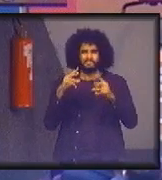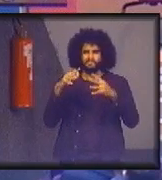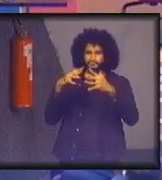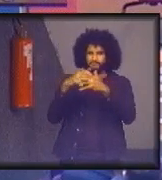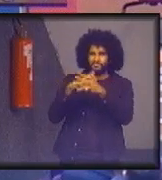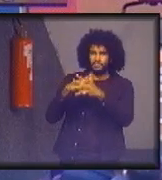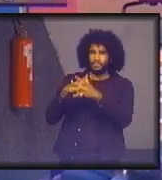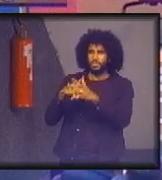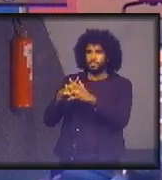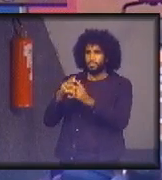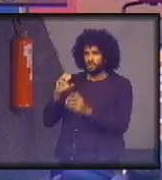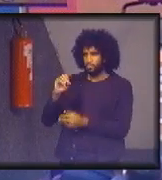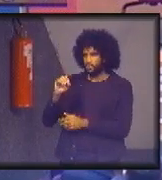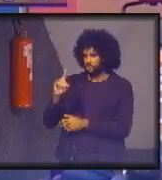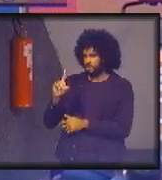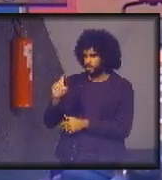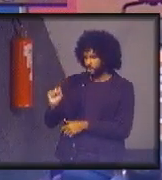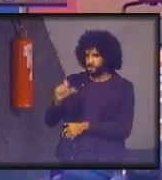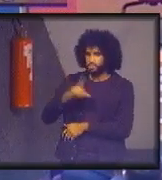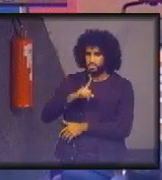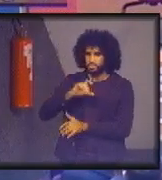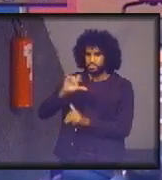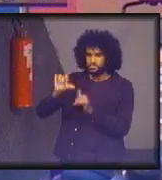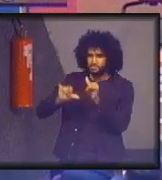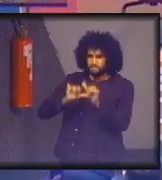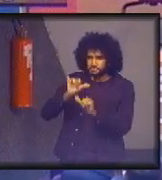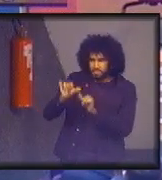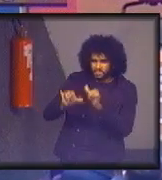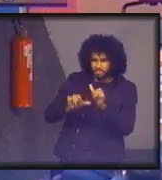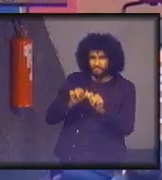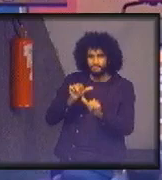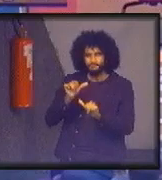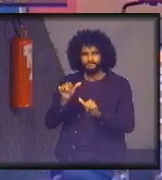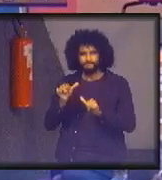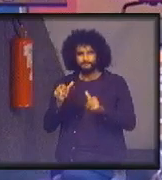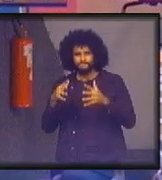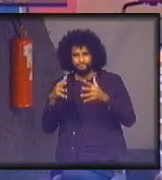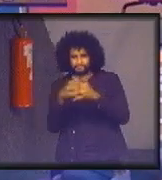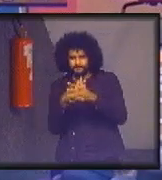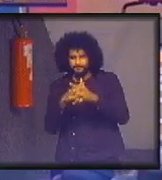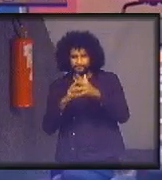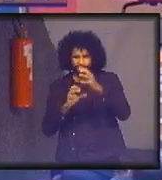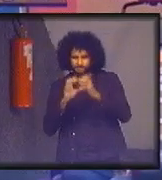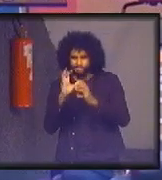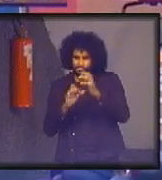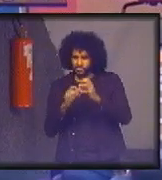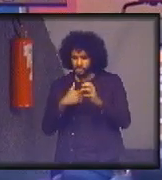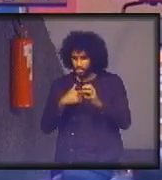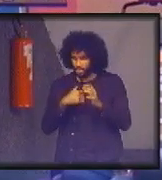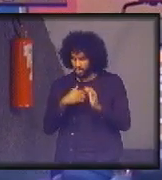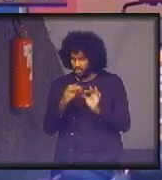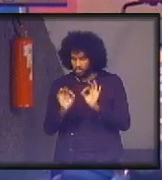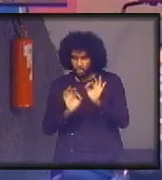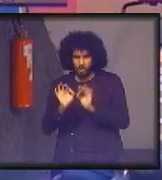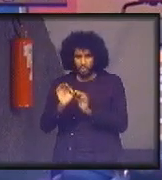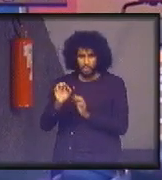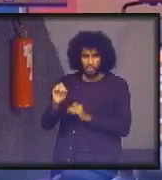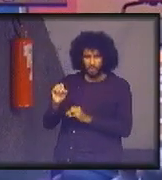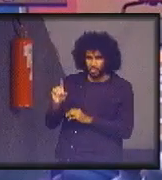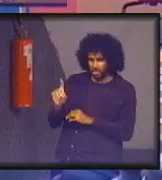própria Agenda 21. Existem conflitos em relação a algum ODS. Eu resolvo esse ODS,